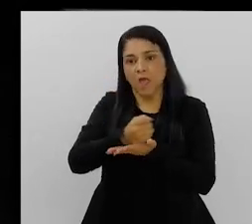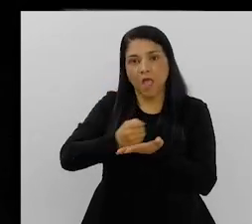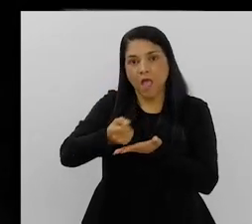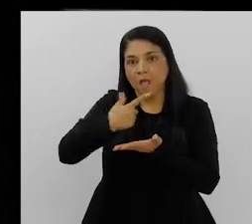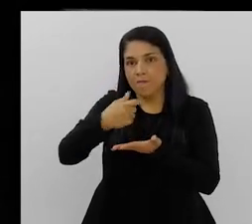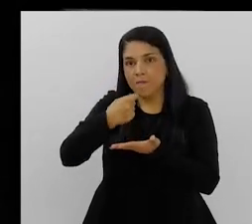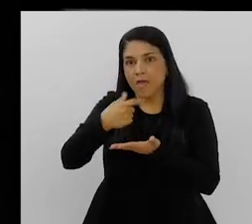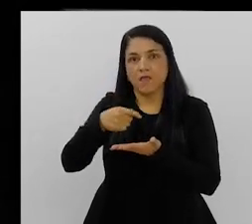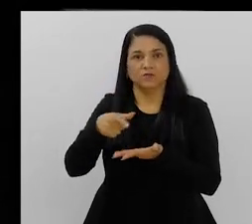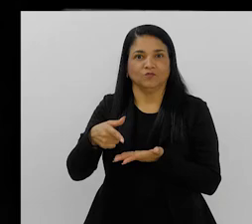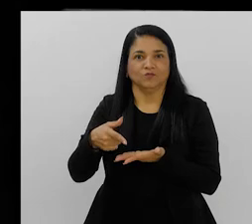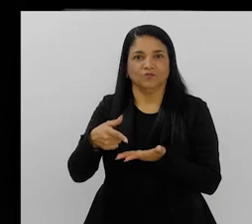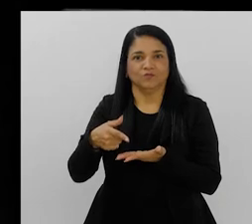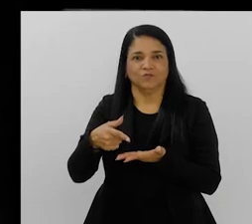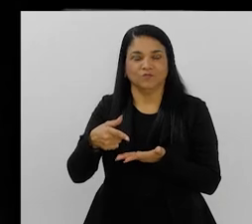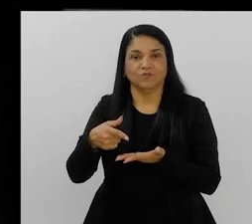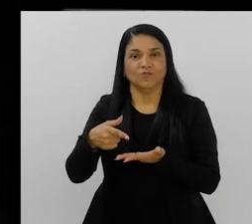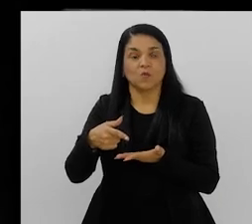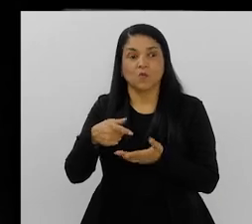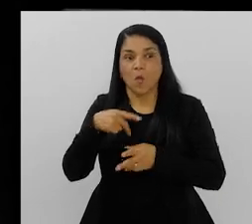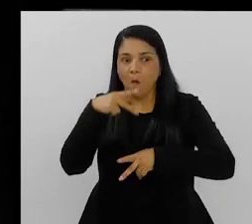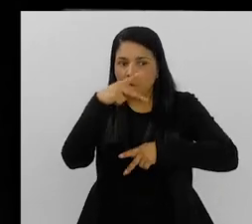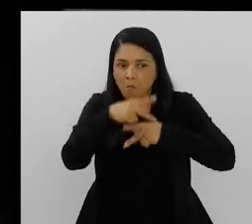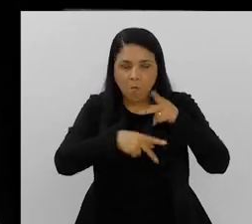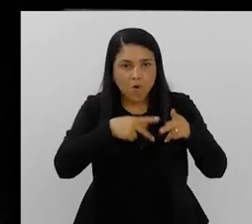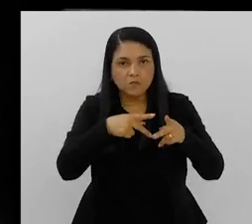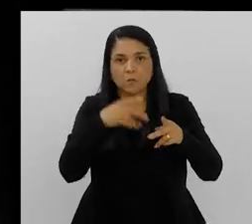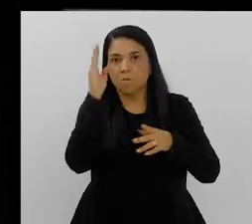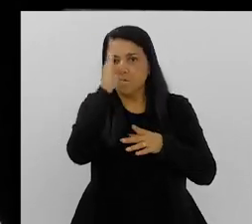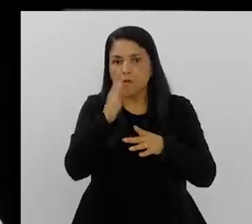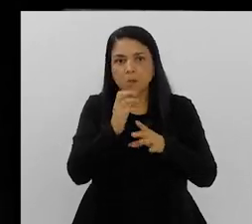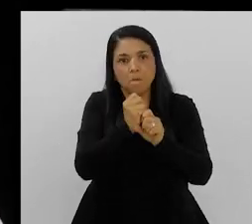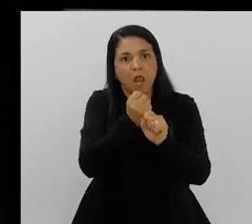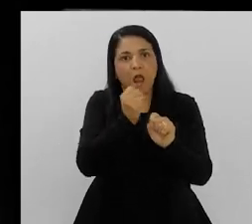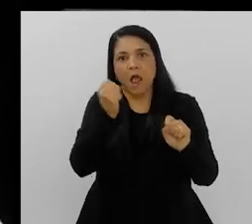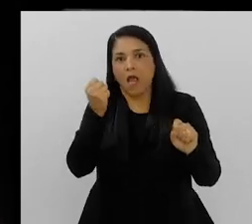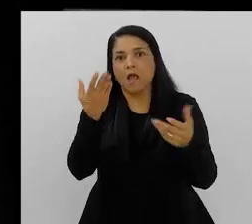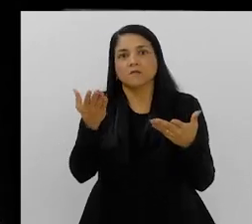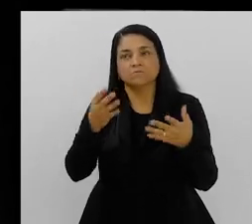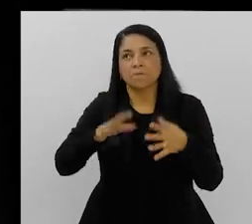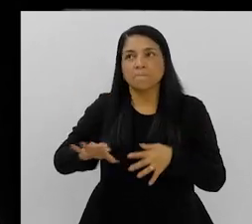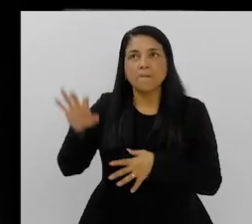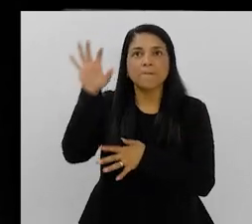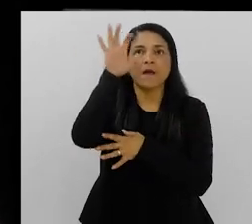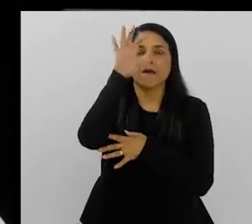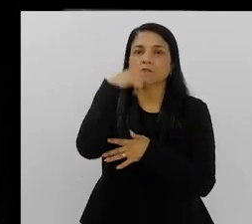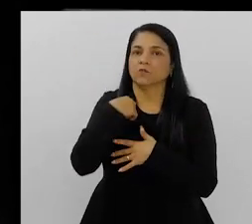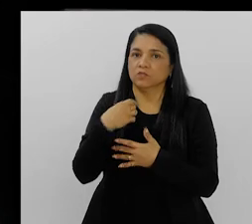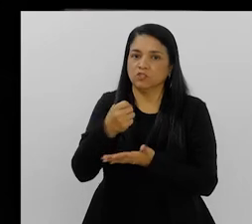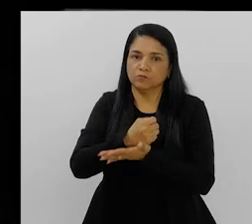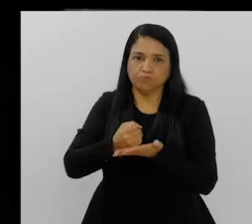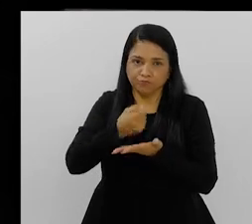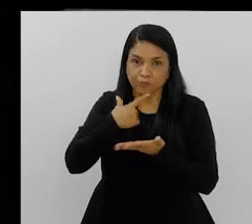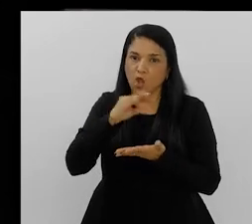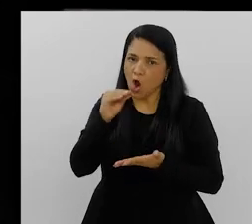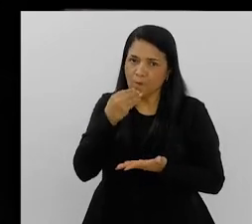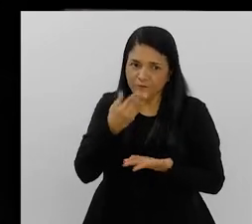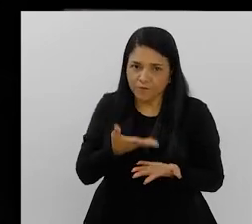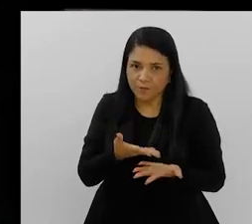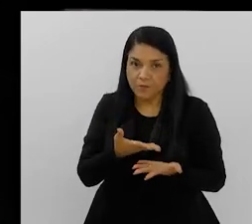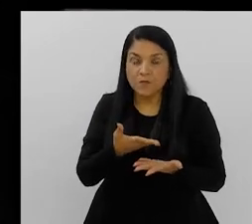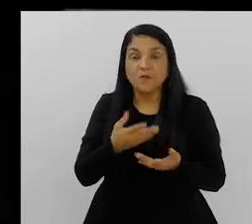um dos maiores consumidores de bens azepínicos no mundo. Claro, nossa população é enorme, então, consequentemente, a gente vai consumir bastante.